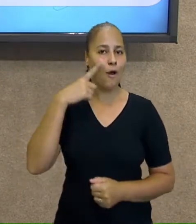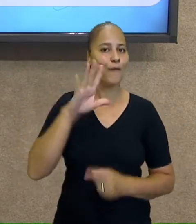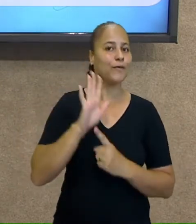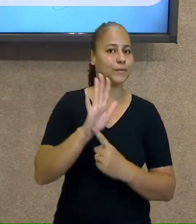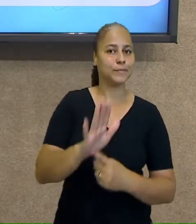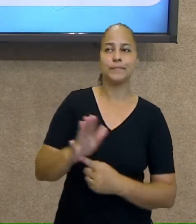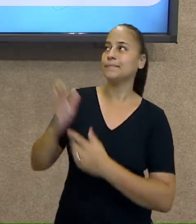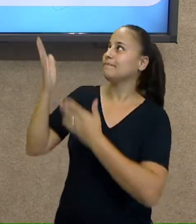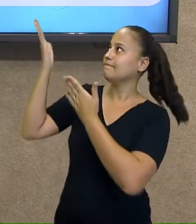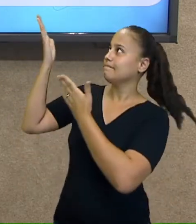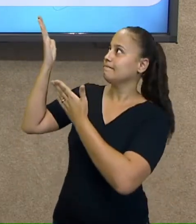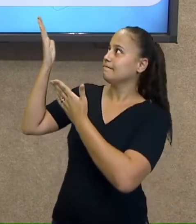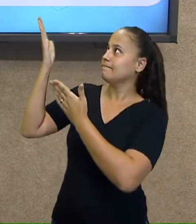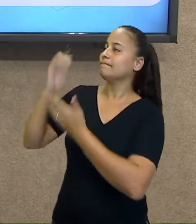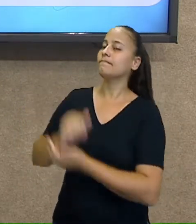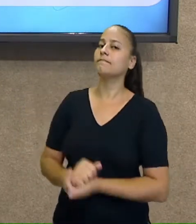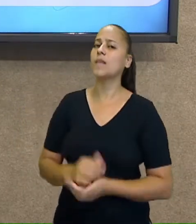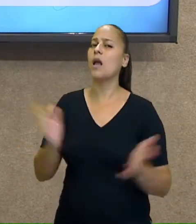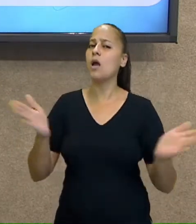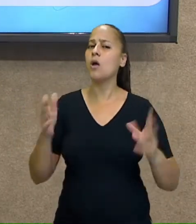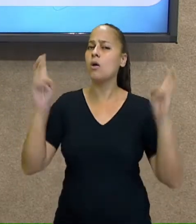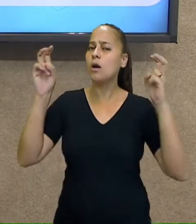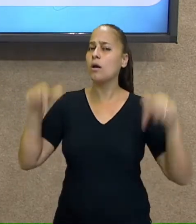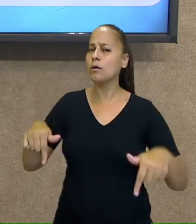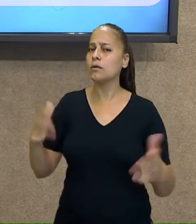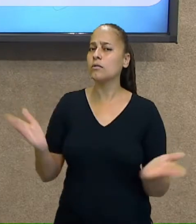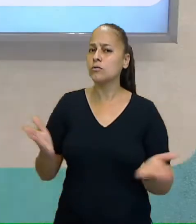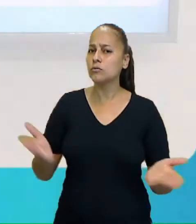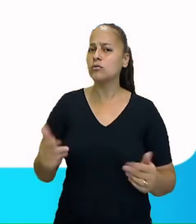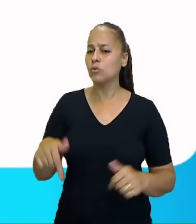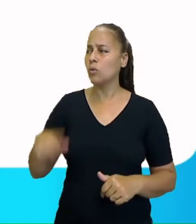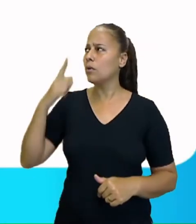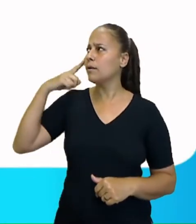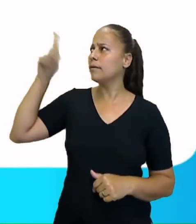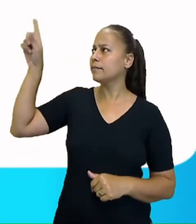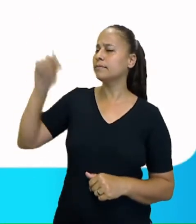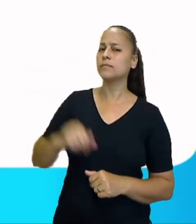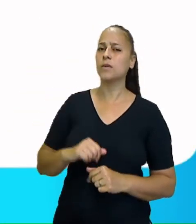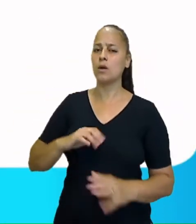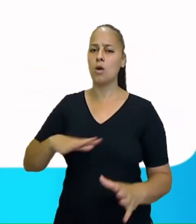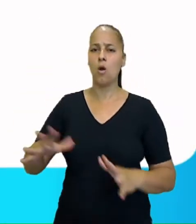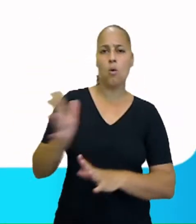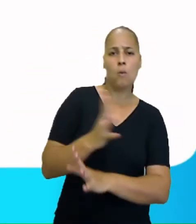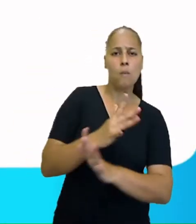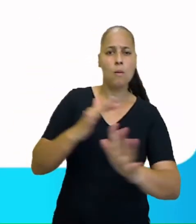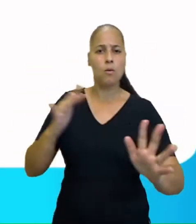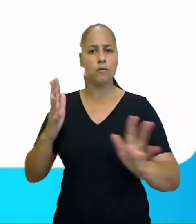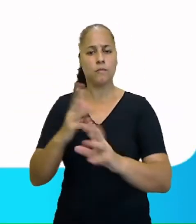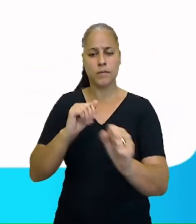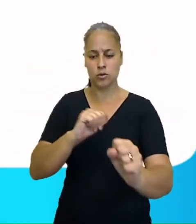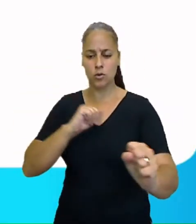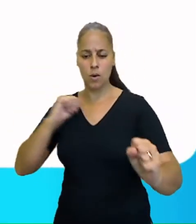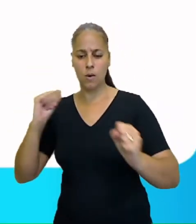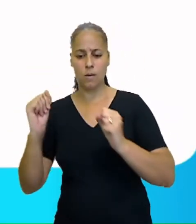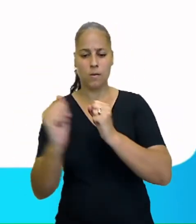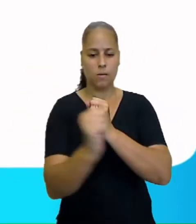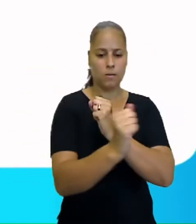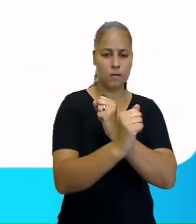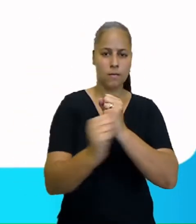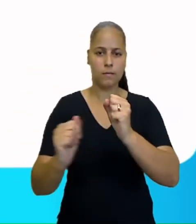Agora, a gente vai entrar no nosso assunto, que é muito importante. Os movimentos de rotação e translação.